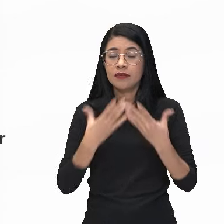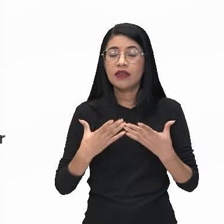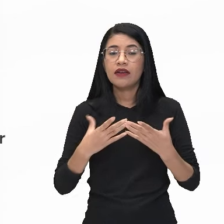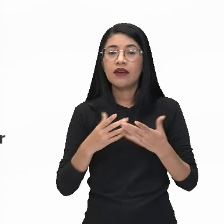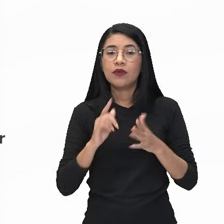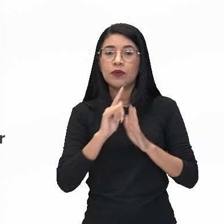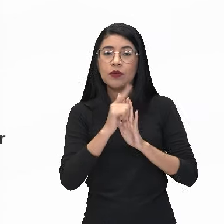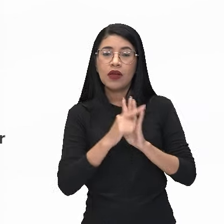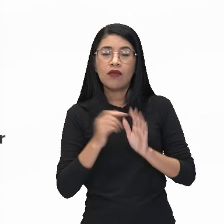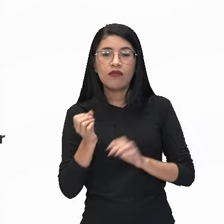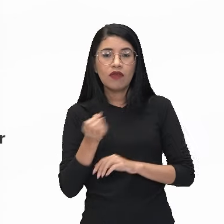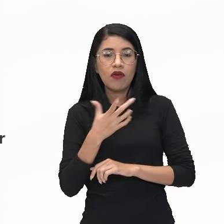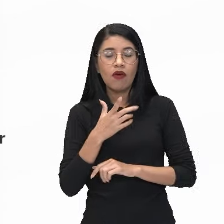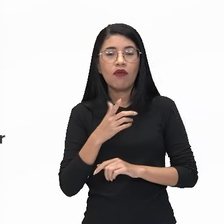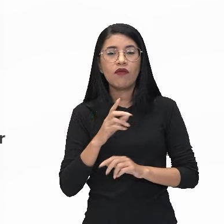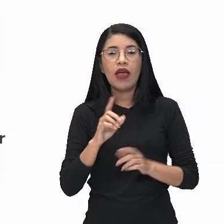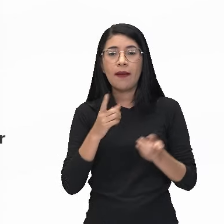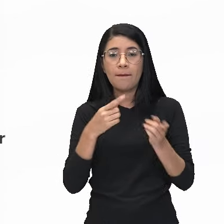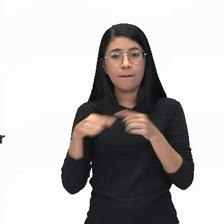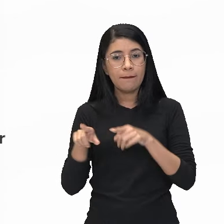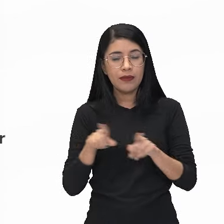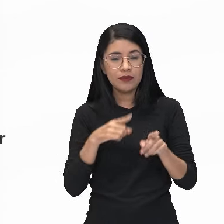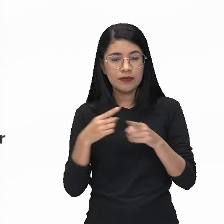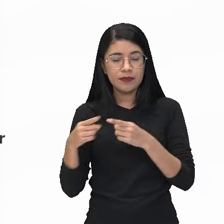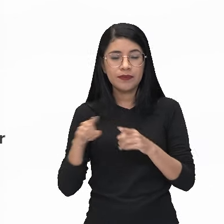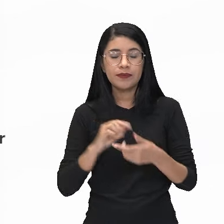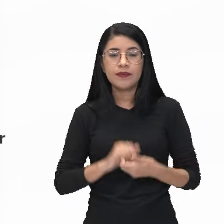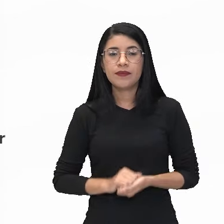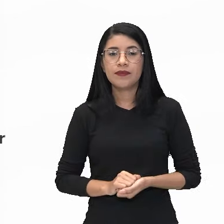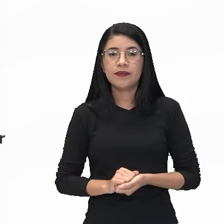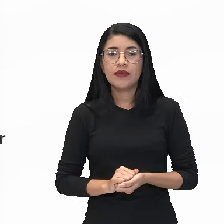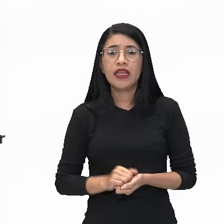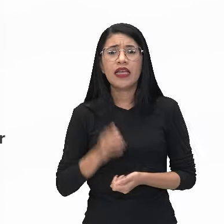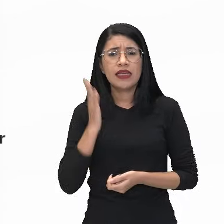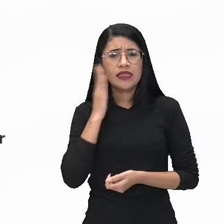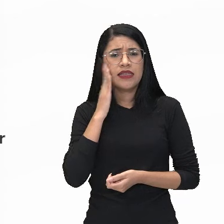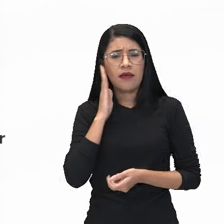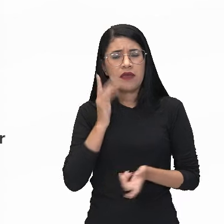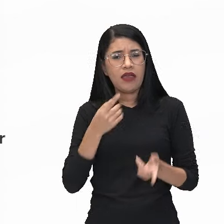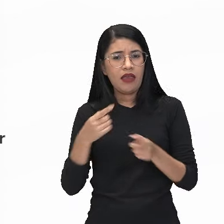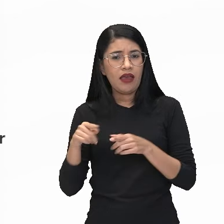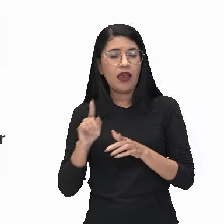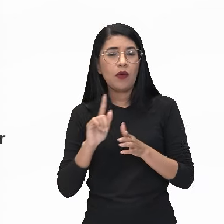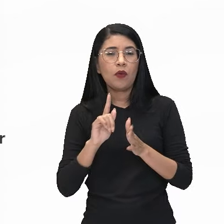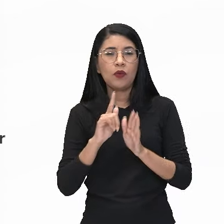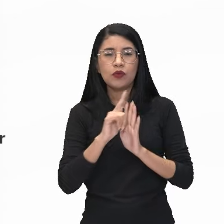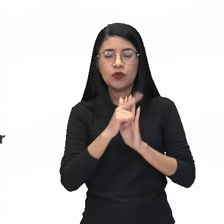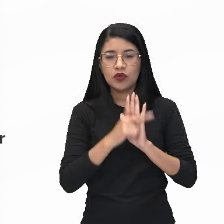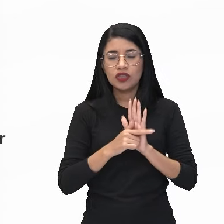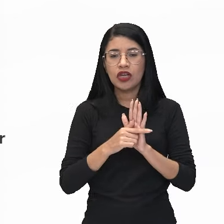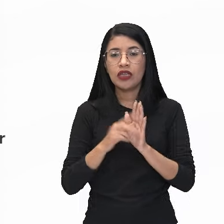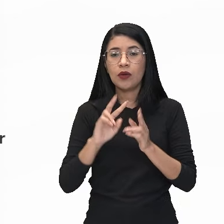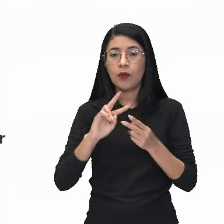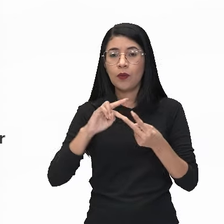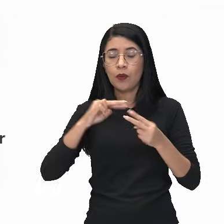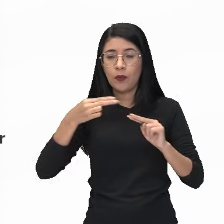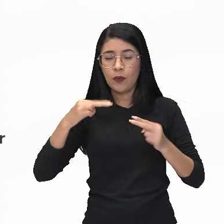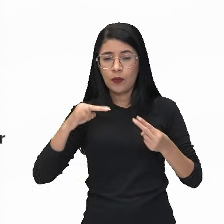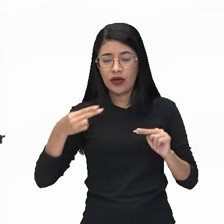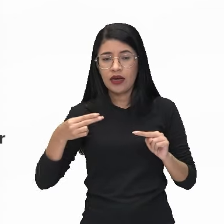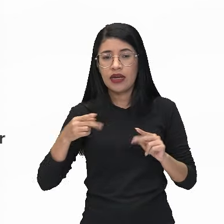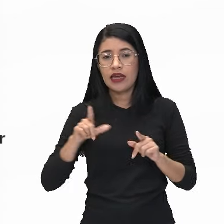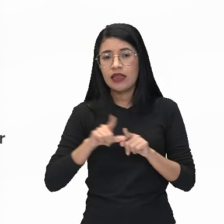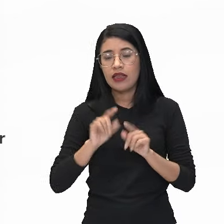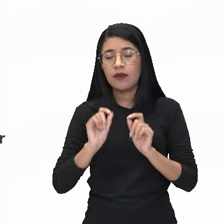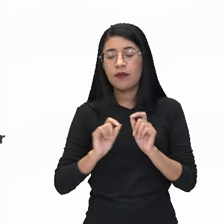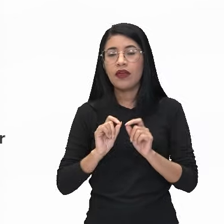literário moderno, canção, tá? Então, nós sabemos que a canção é um gênero híbrido. Por quê, professor? Porque mistura aí